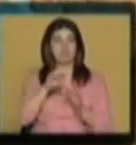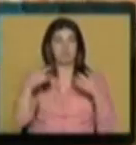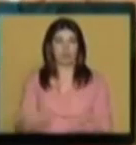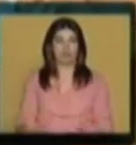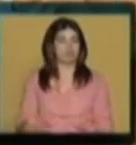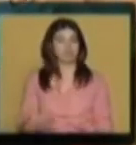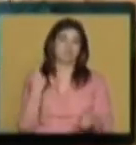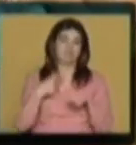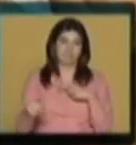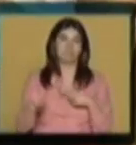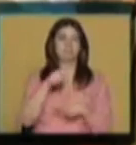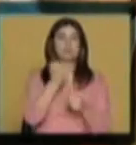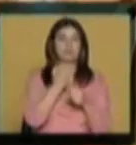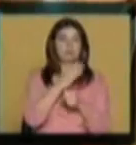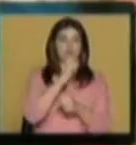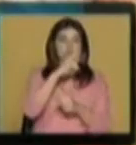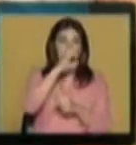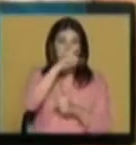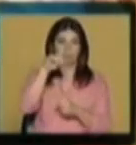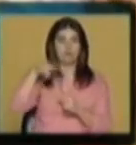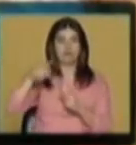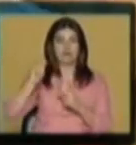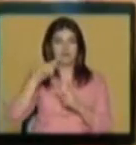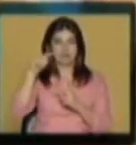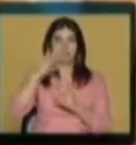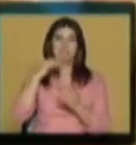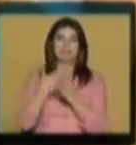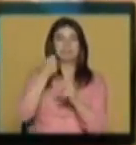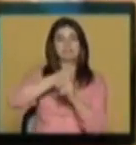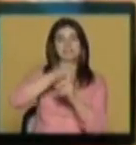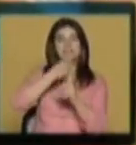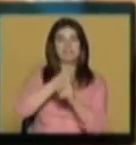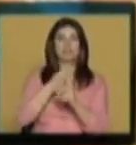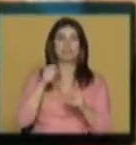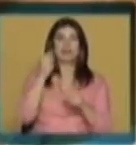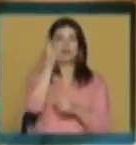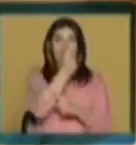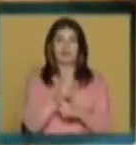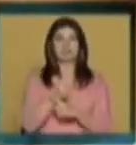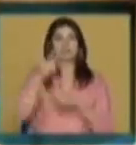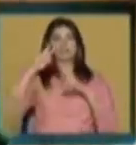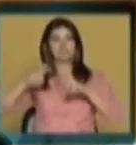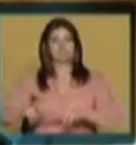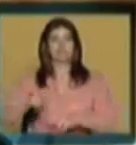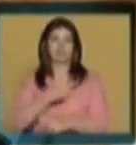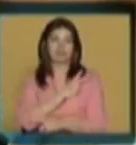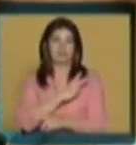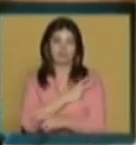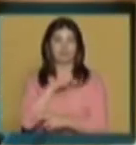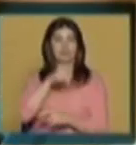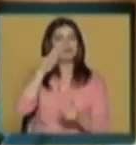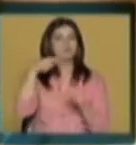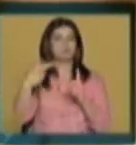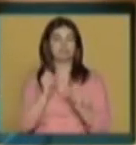Este tipo de trabalho do João e Dané coloca um novo desafio às artes e à investigação académica. Novas perspetivas que a